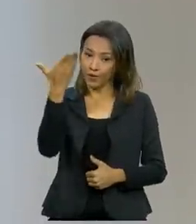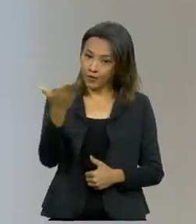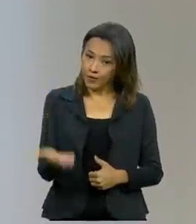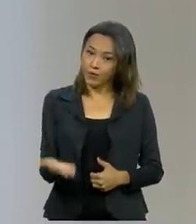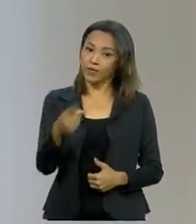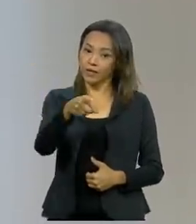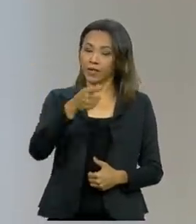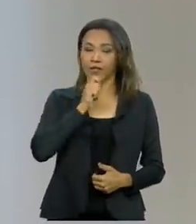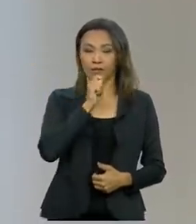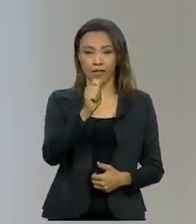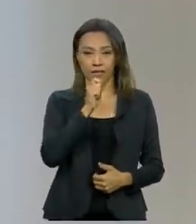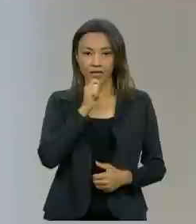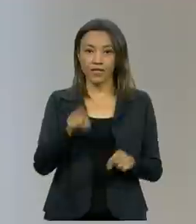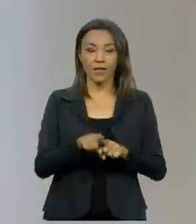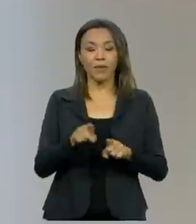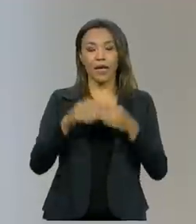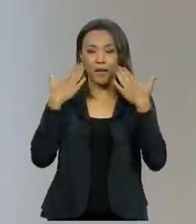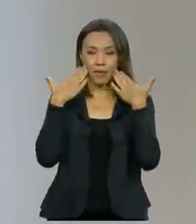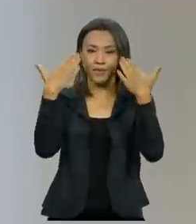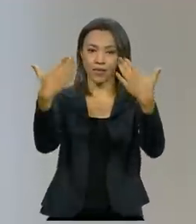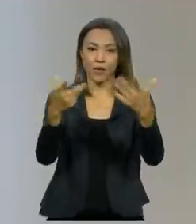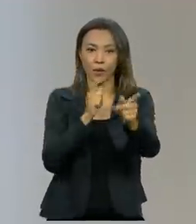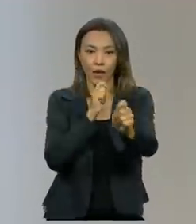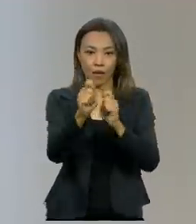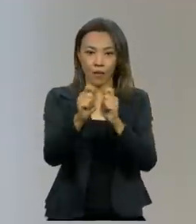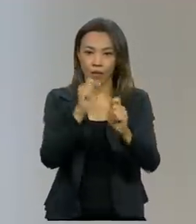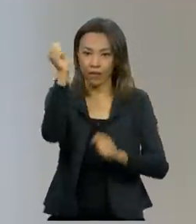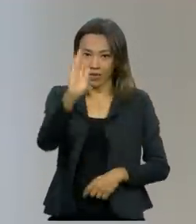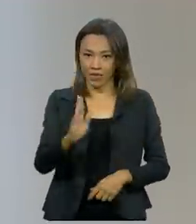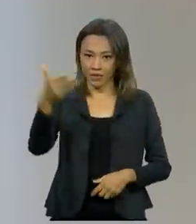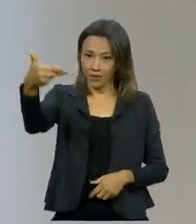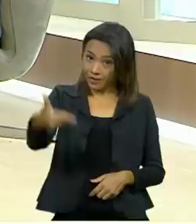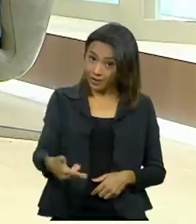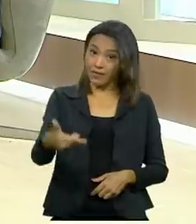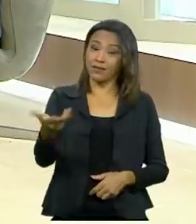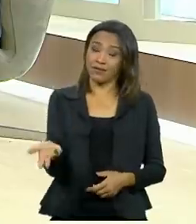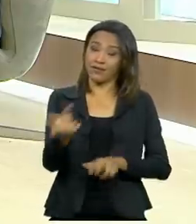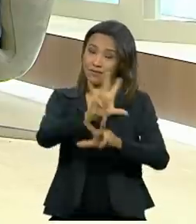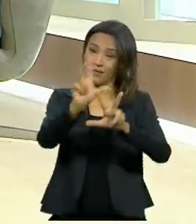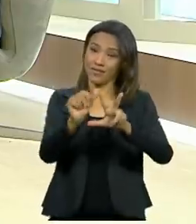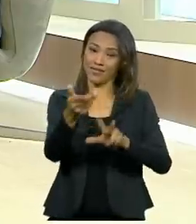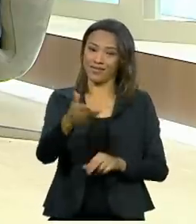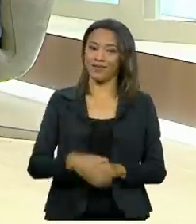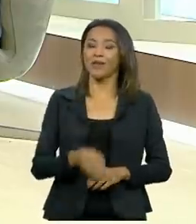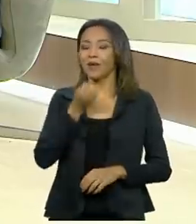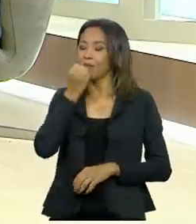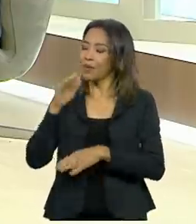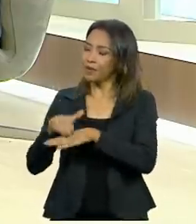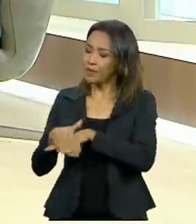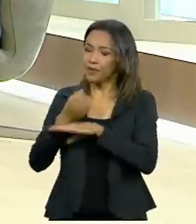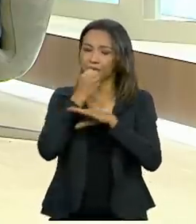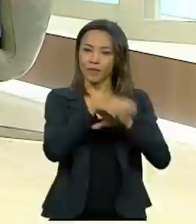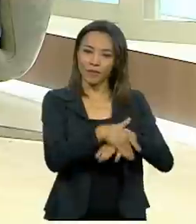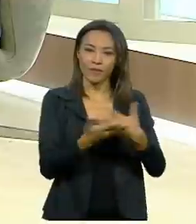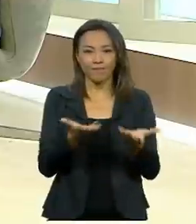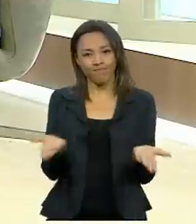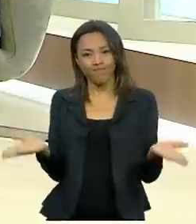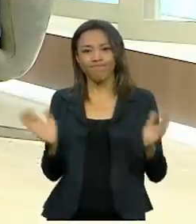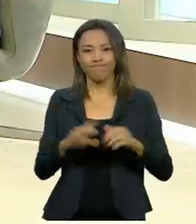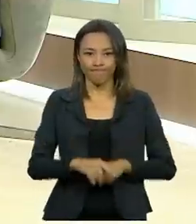jornalista e apresentadora do Repórter Brasil, aqui da TV Brasil. Boa noite, Catiúcia. Boa noite, Paulo. Boa noite, Ministro. Bem-vindo. Catiúcia.